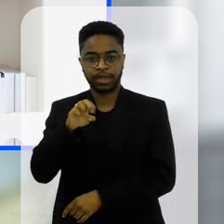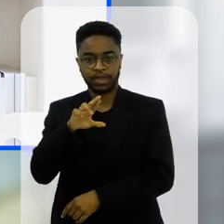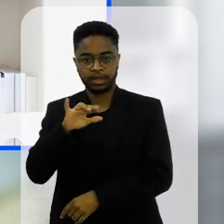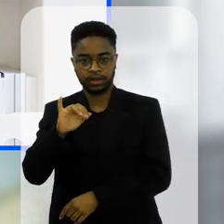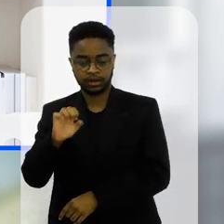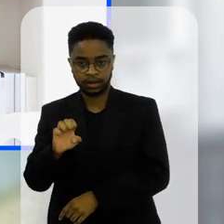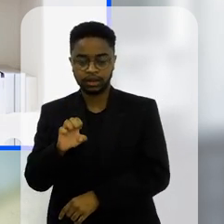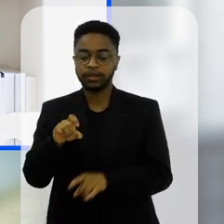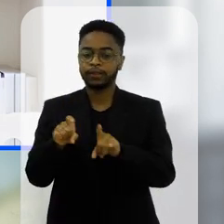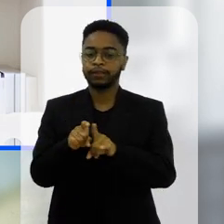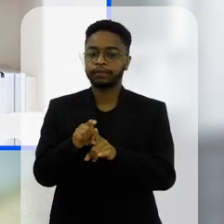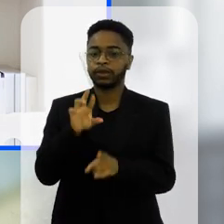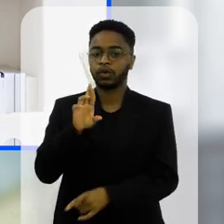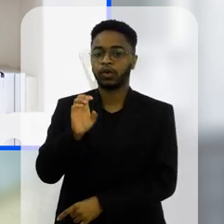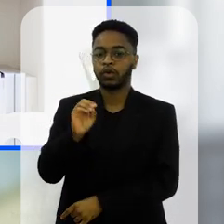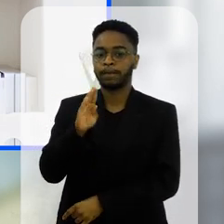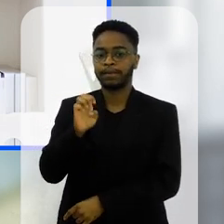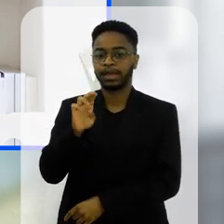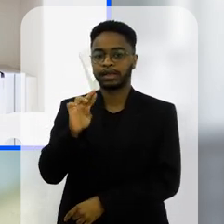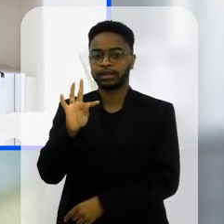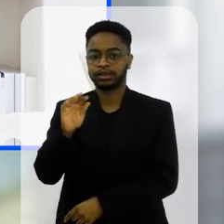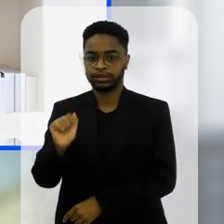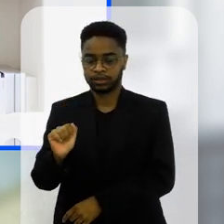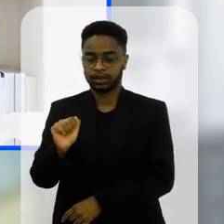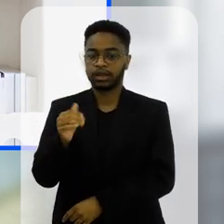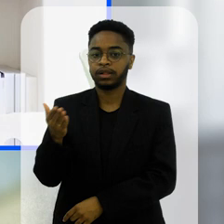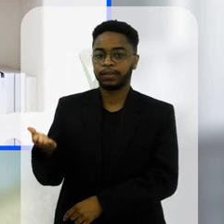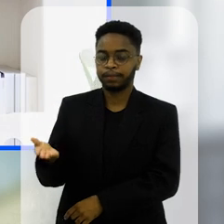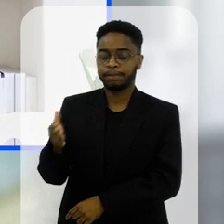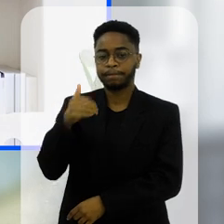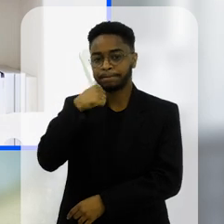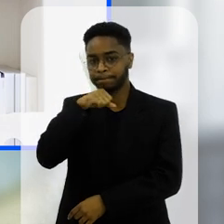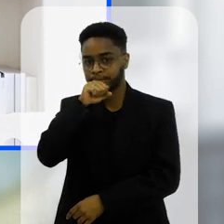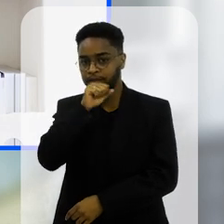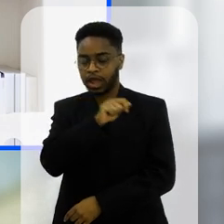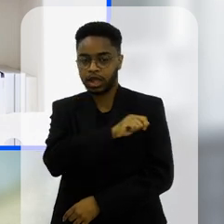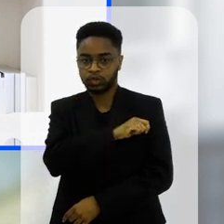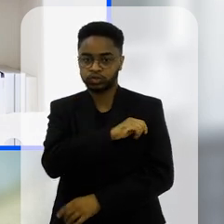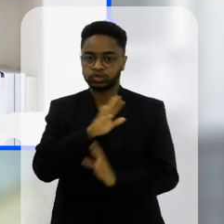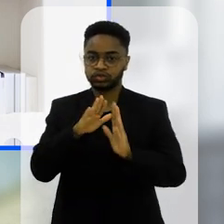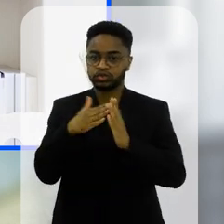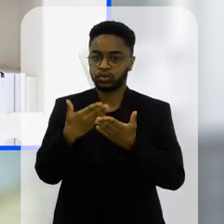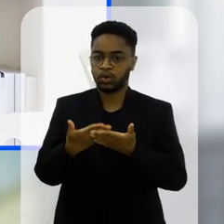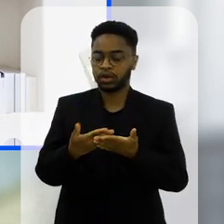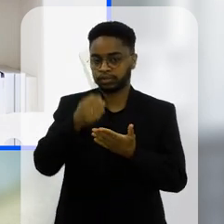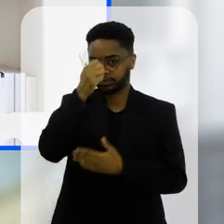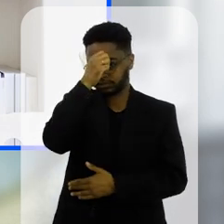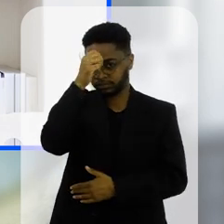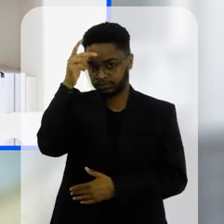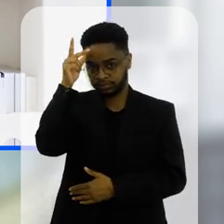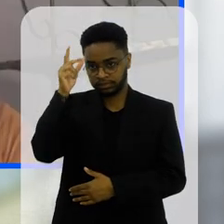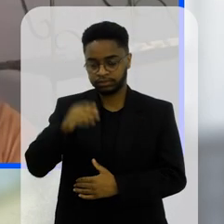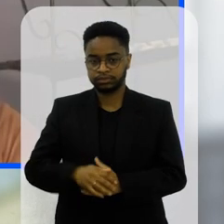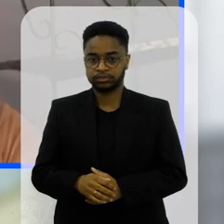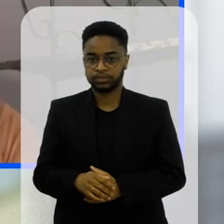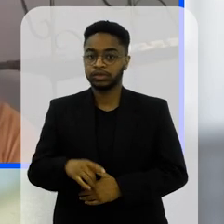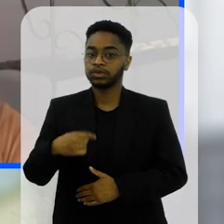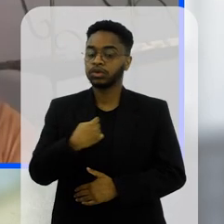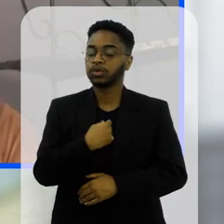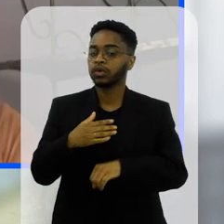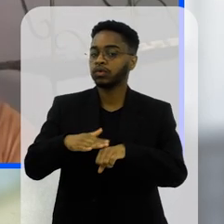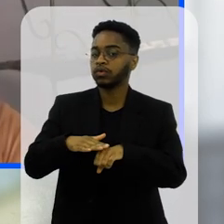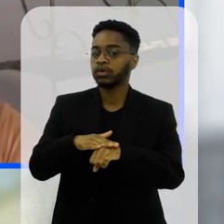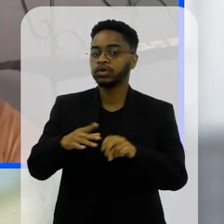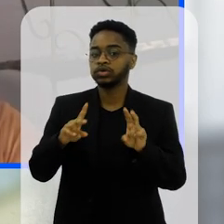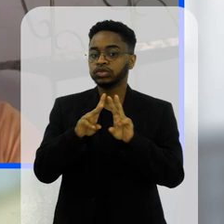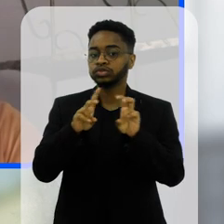Jesus Costa e com a Roberta Cardoso Afo mãe de estudantes de escolas municipais a gente falava agora sobre